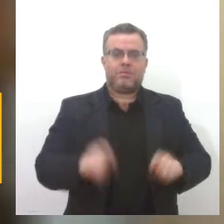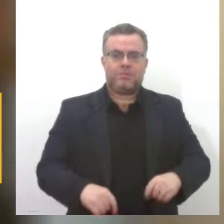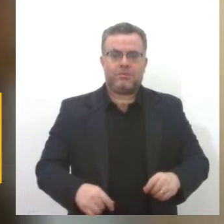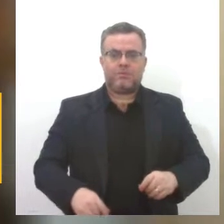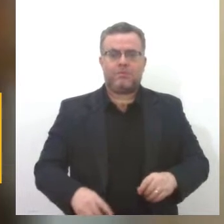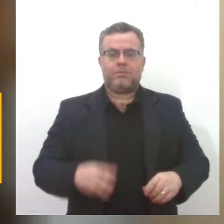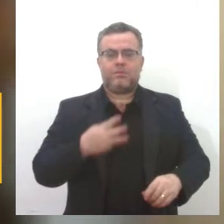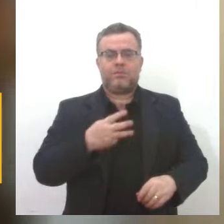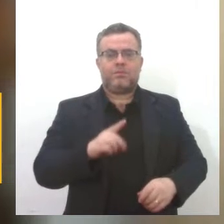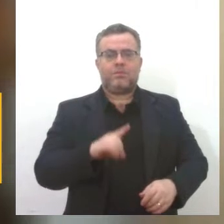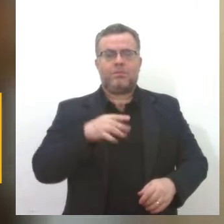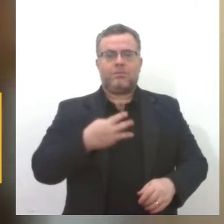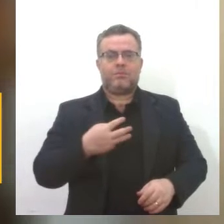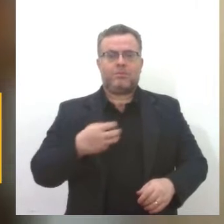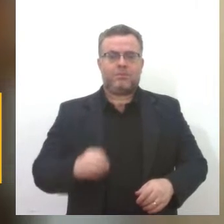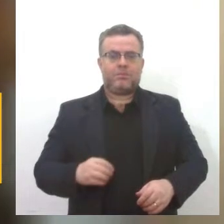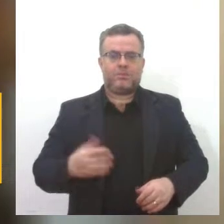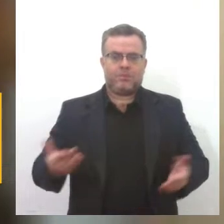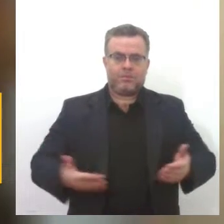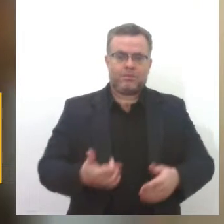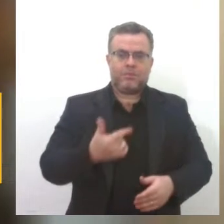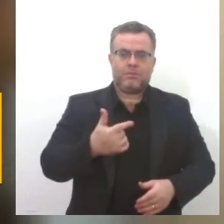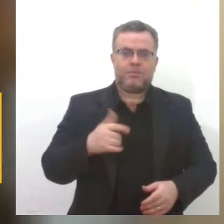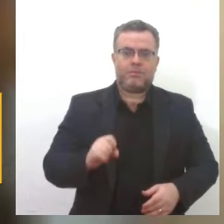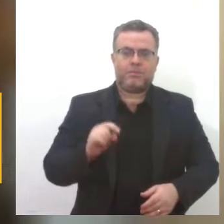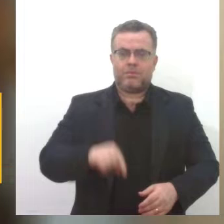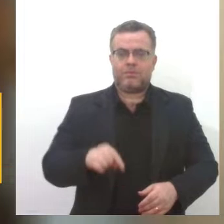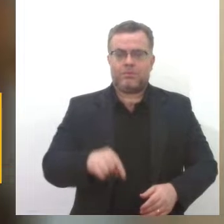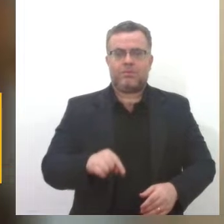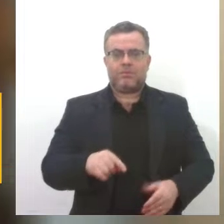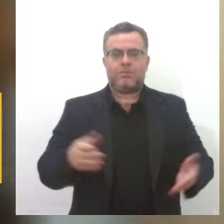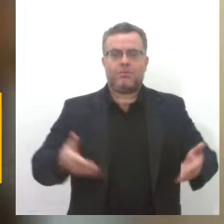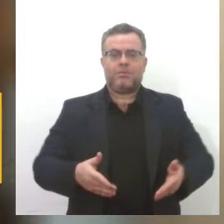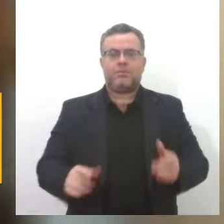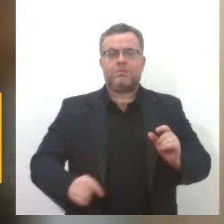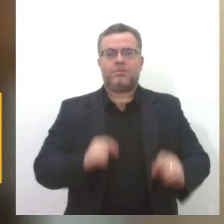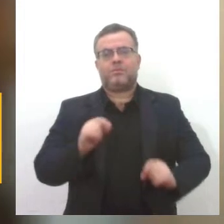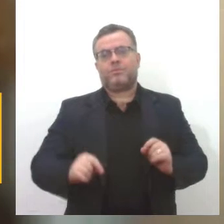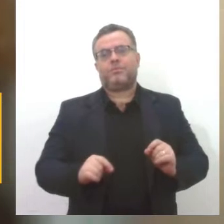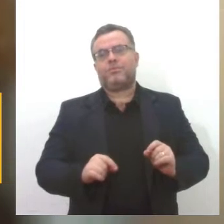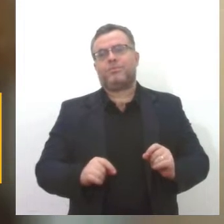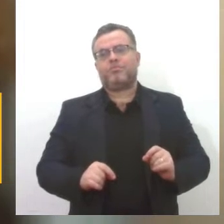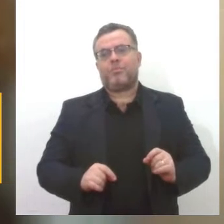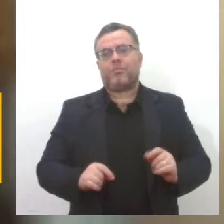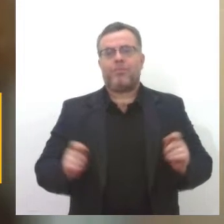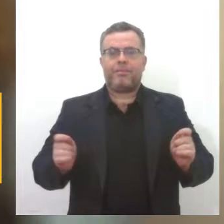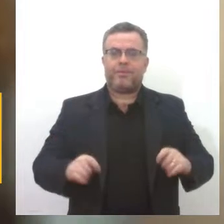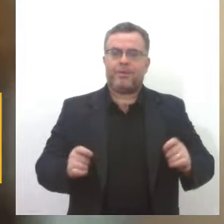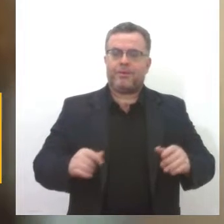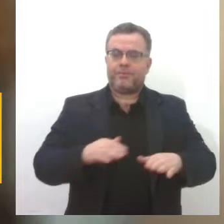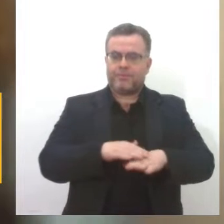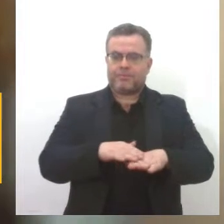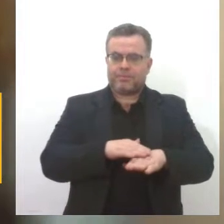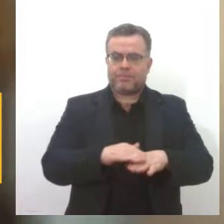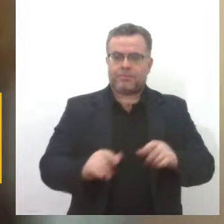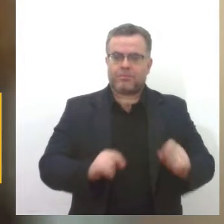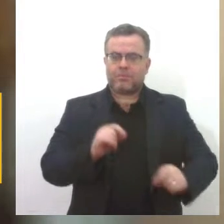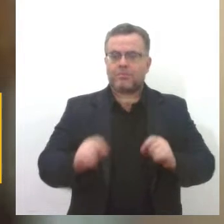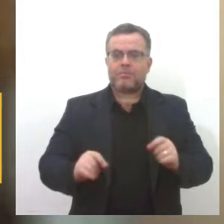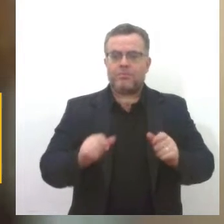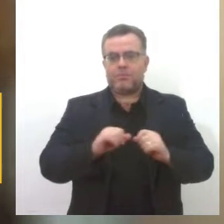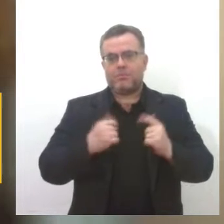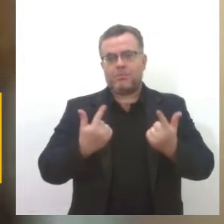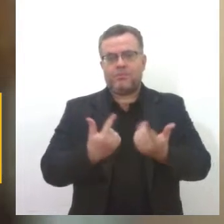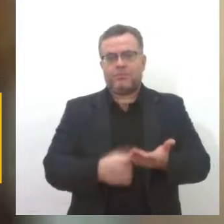30, hoje o dia 28, já fazendo dentro da participação da própria Assembleia, de